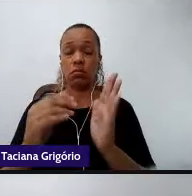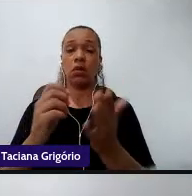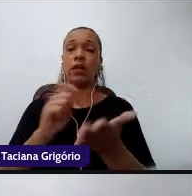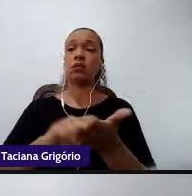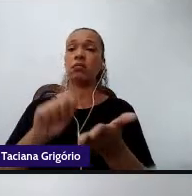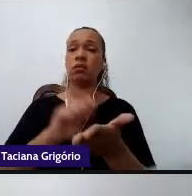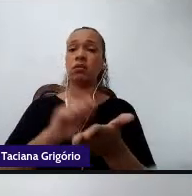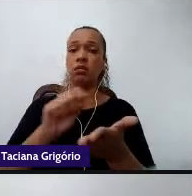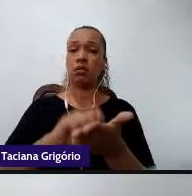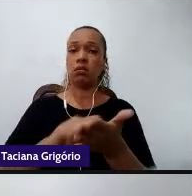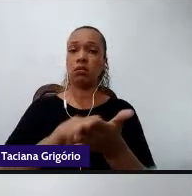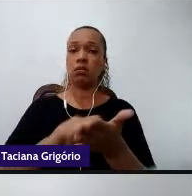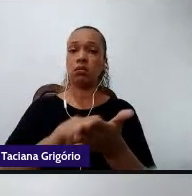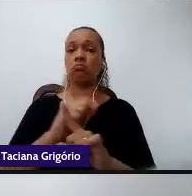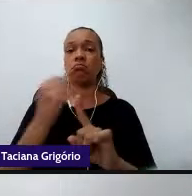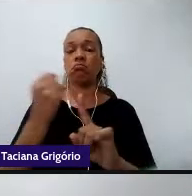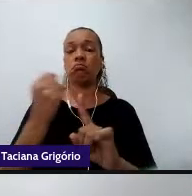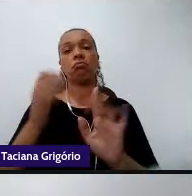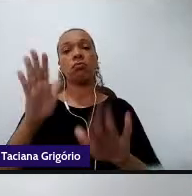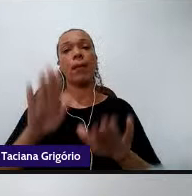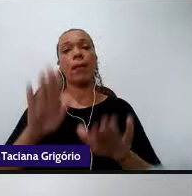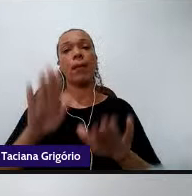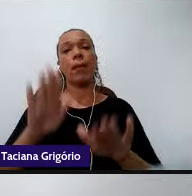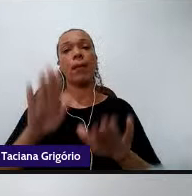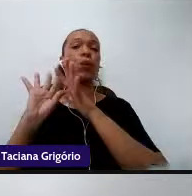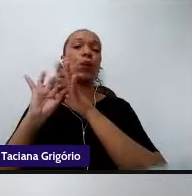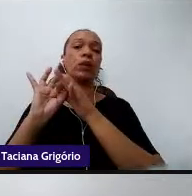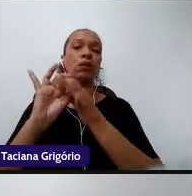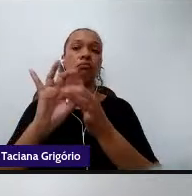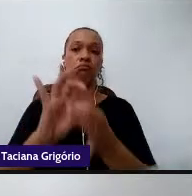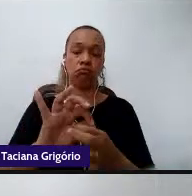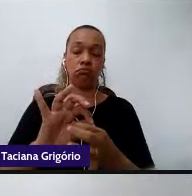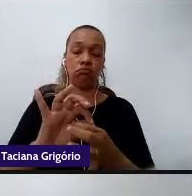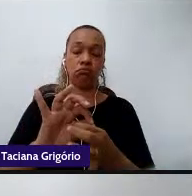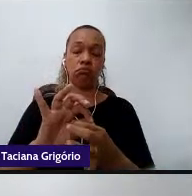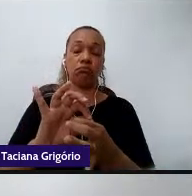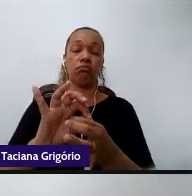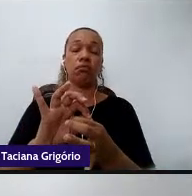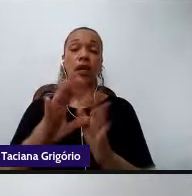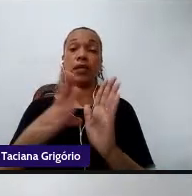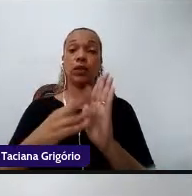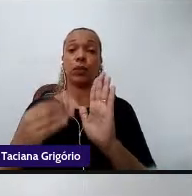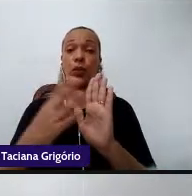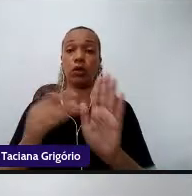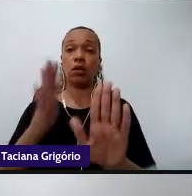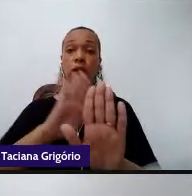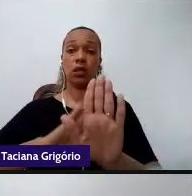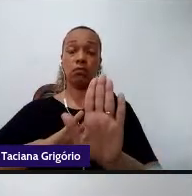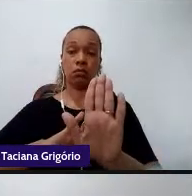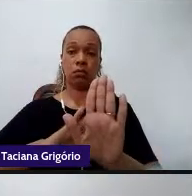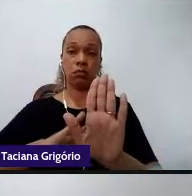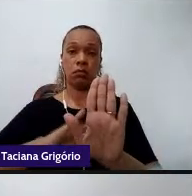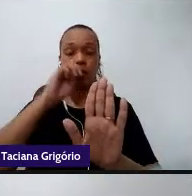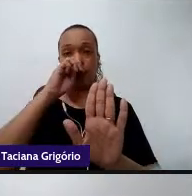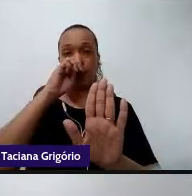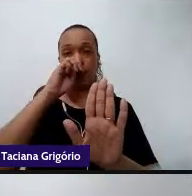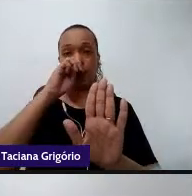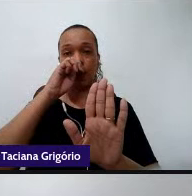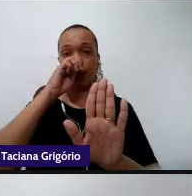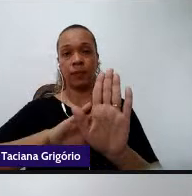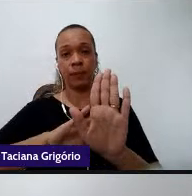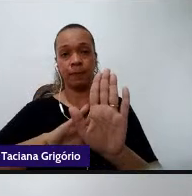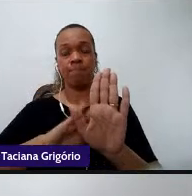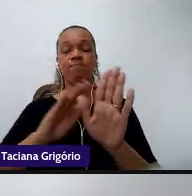instituições em que ela foi adquirida. Nesse modelo ideológico que nos escritos do Brian